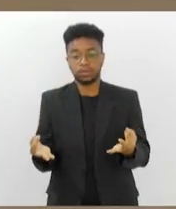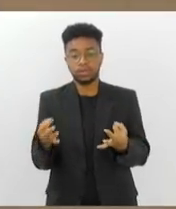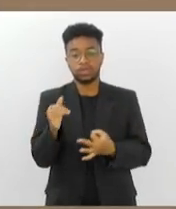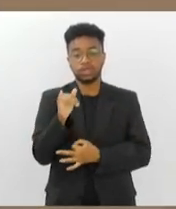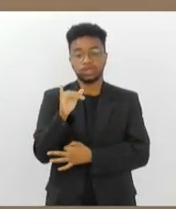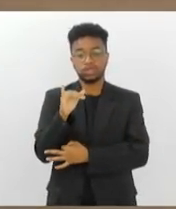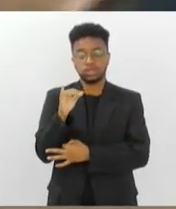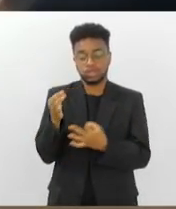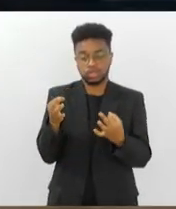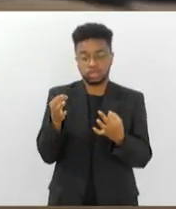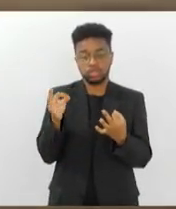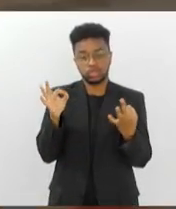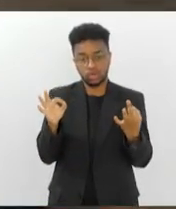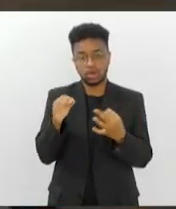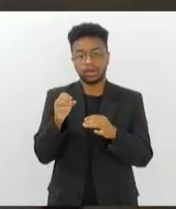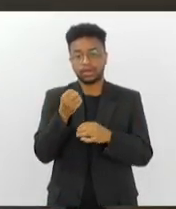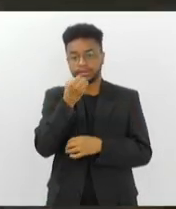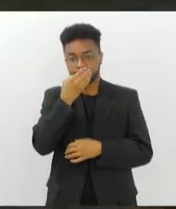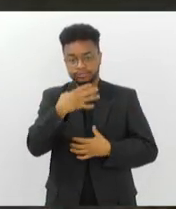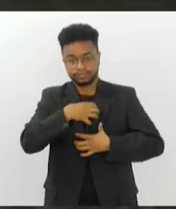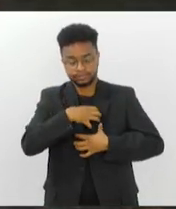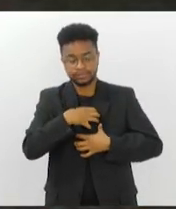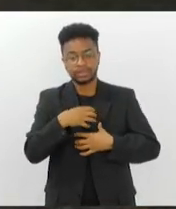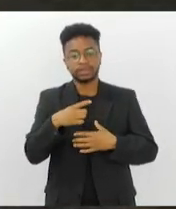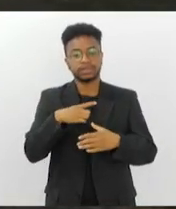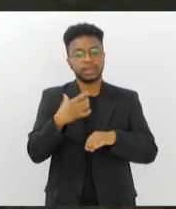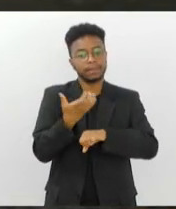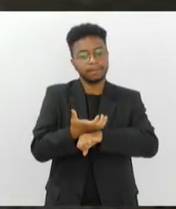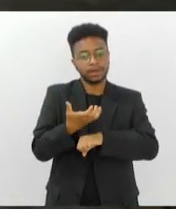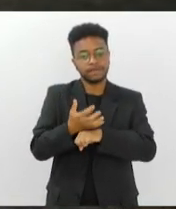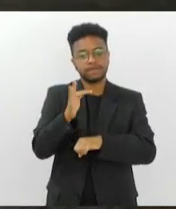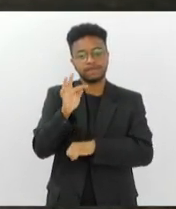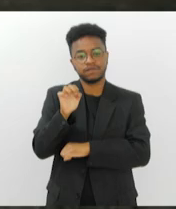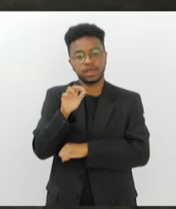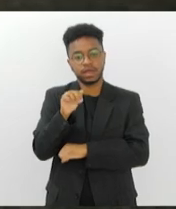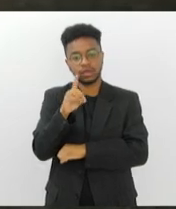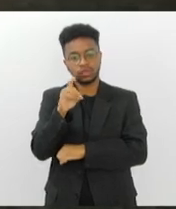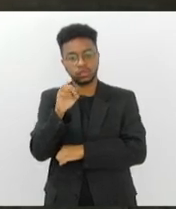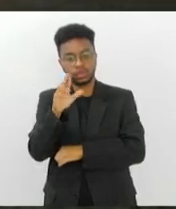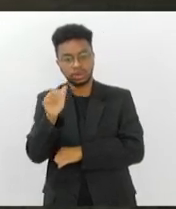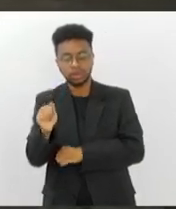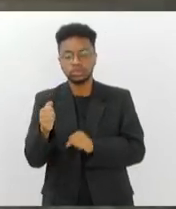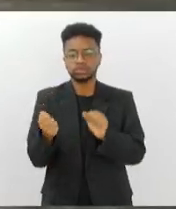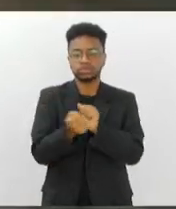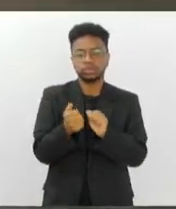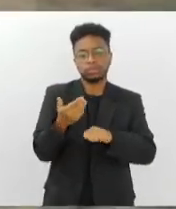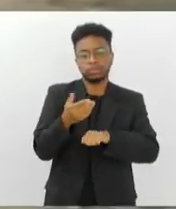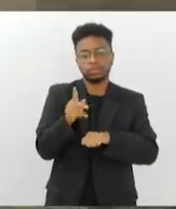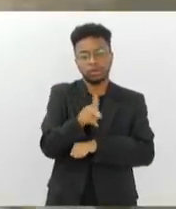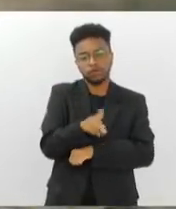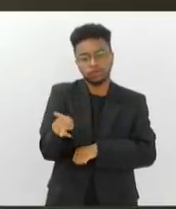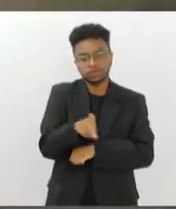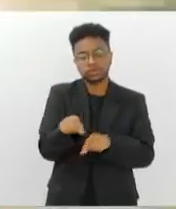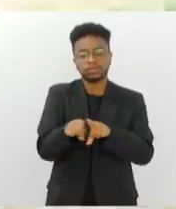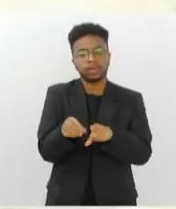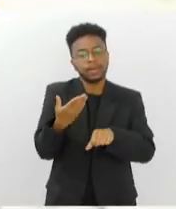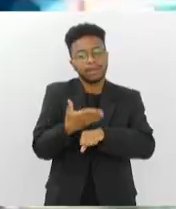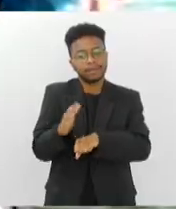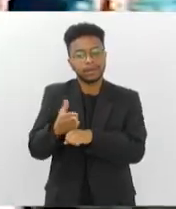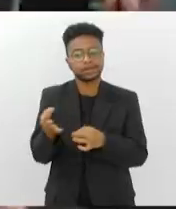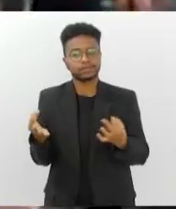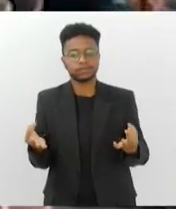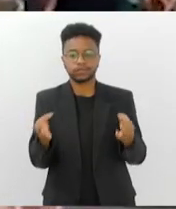promover na Praça da Ferradura aulas de yoga com professores capacitados e práticas meditativas voltadas para